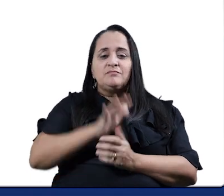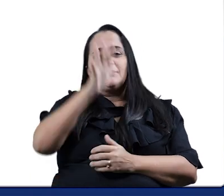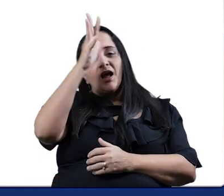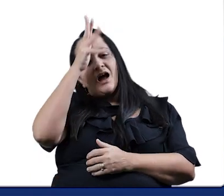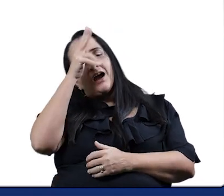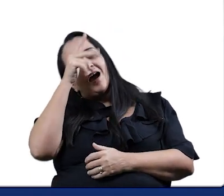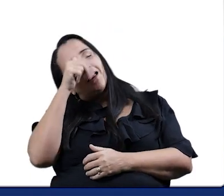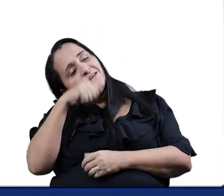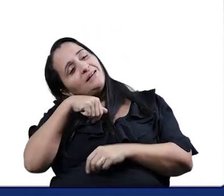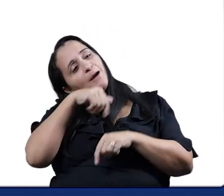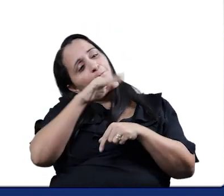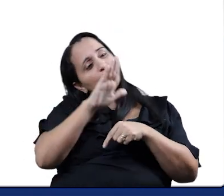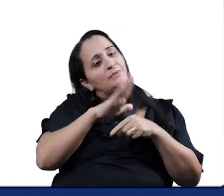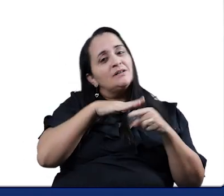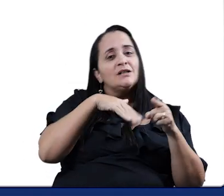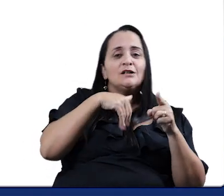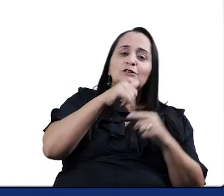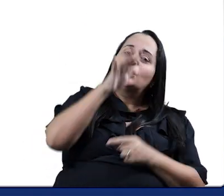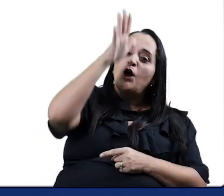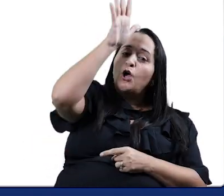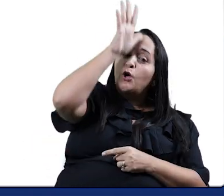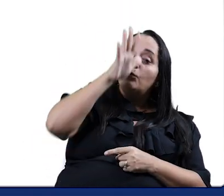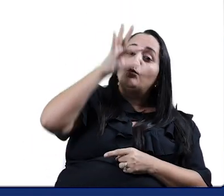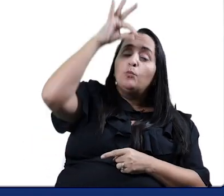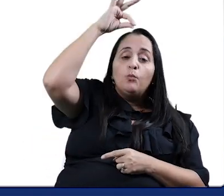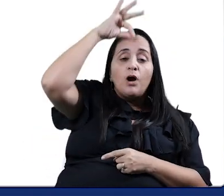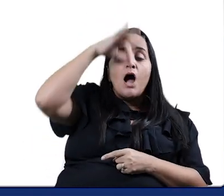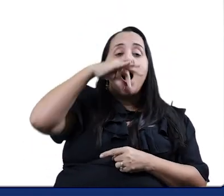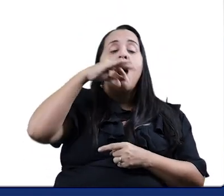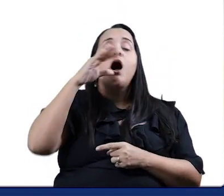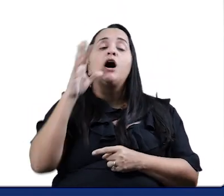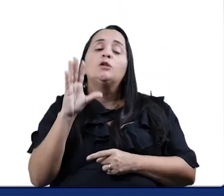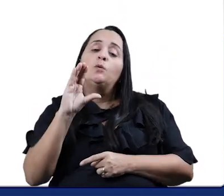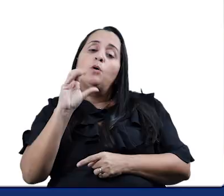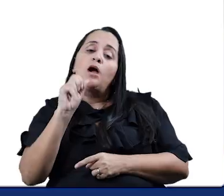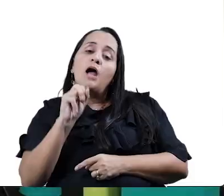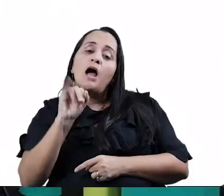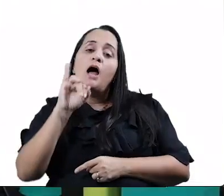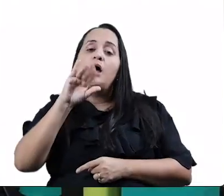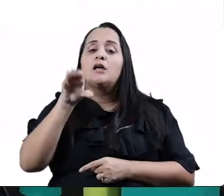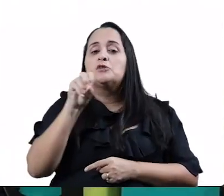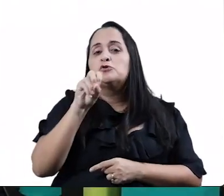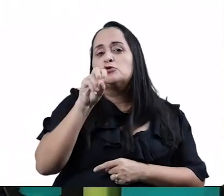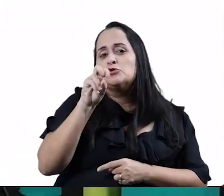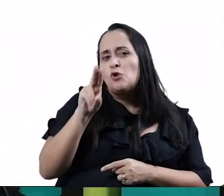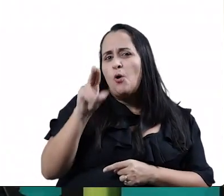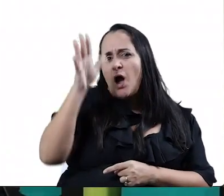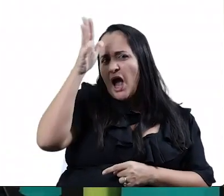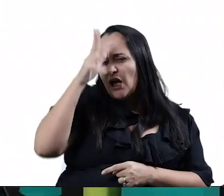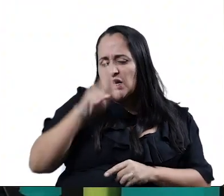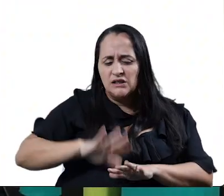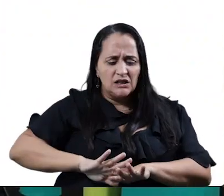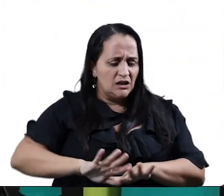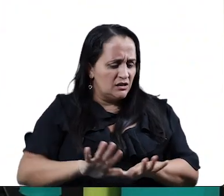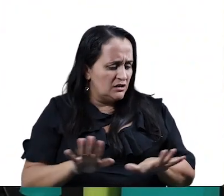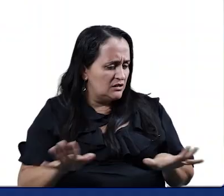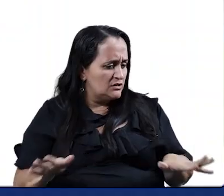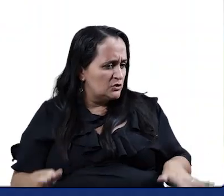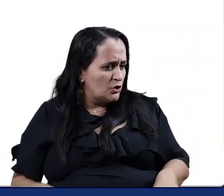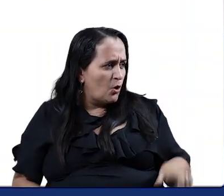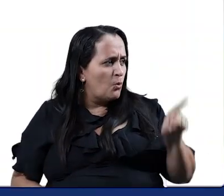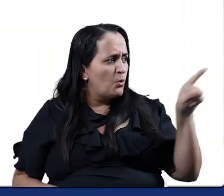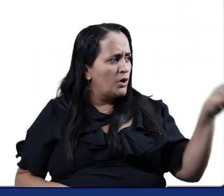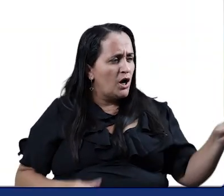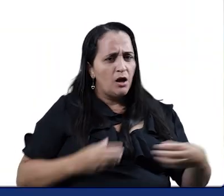galinha pintadinha e o galo carijó. A galinha veste saia e o